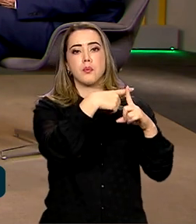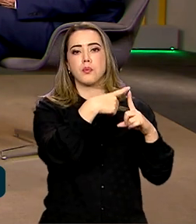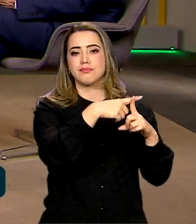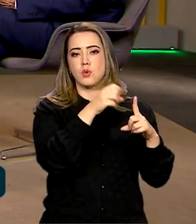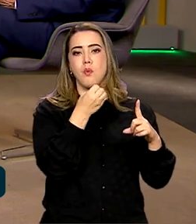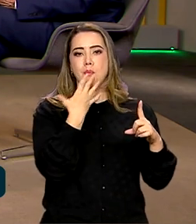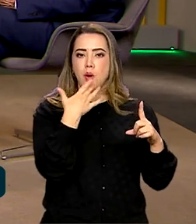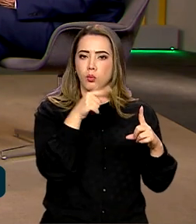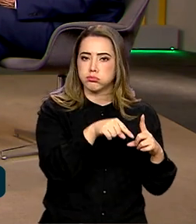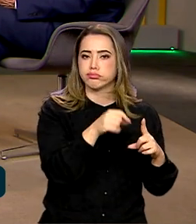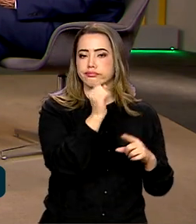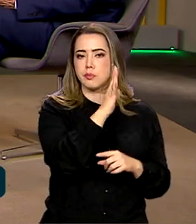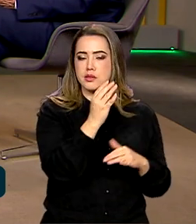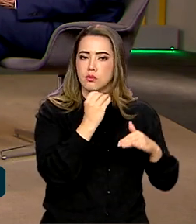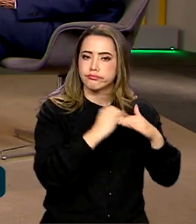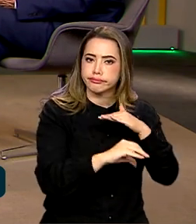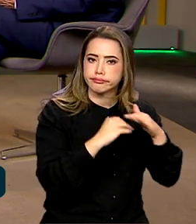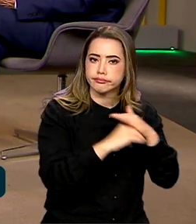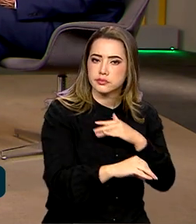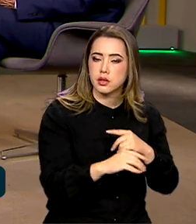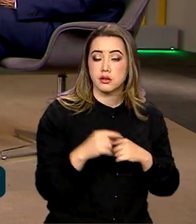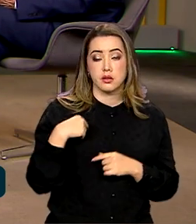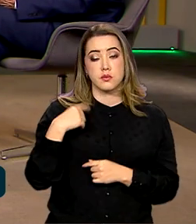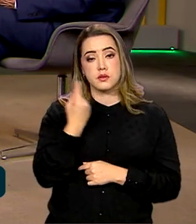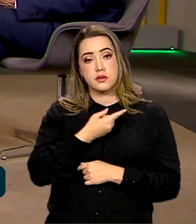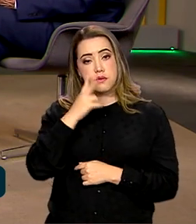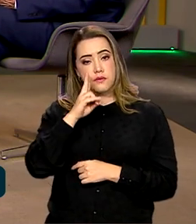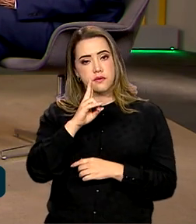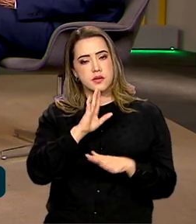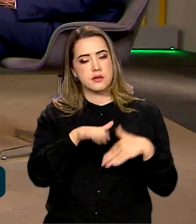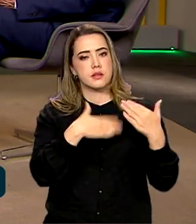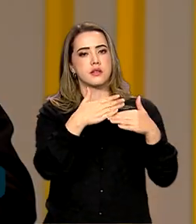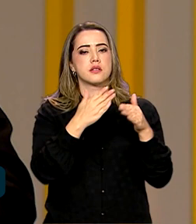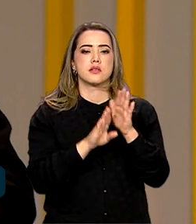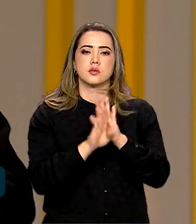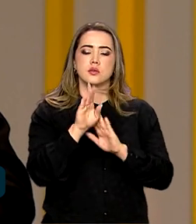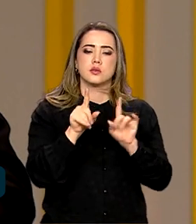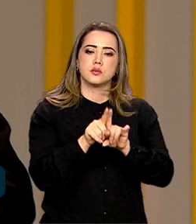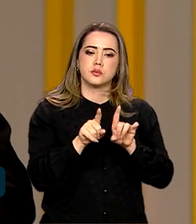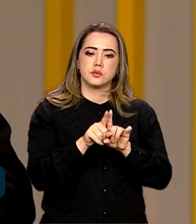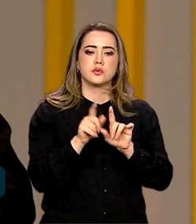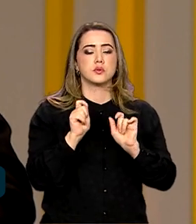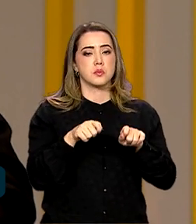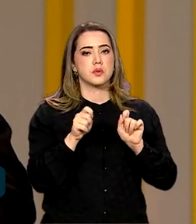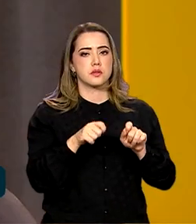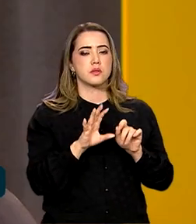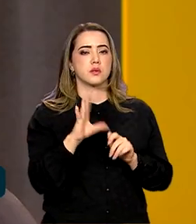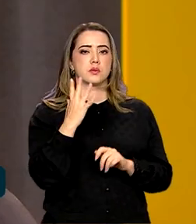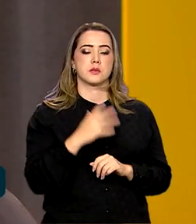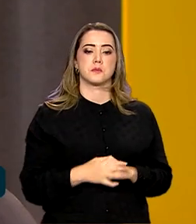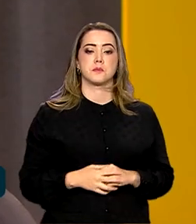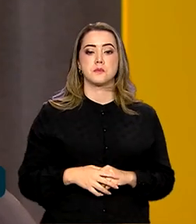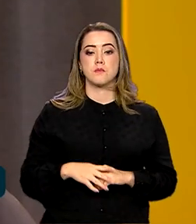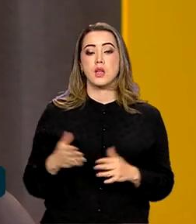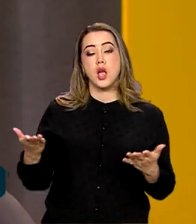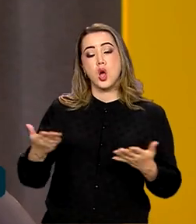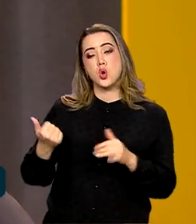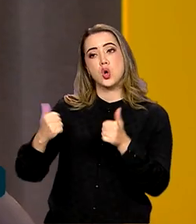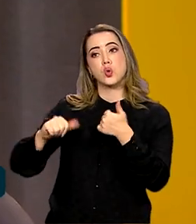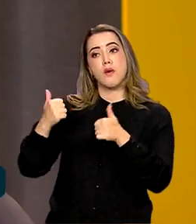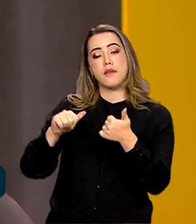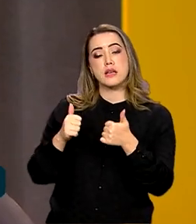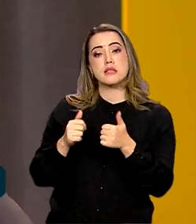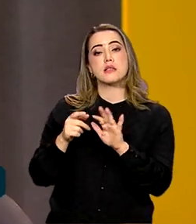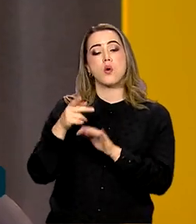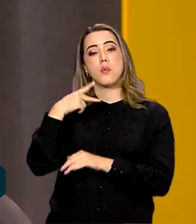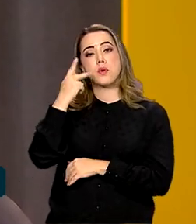uma aceleração do crescimento também, e com certeza isso deve ocorrer. Agora, numa avaliação um pouco mais política